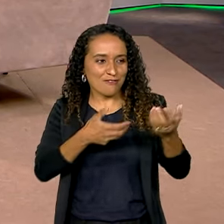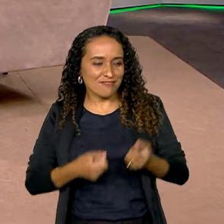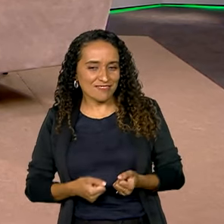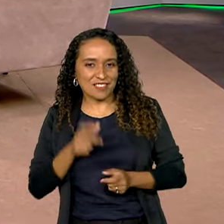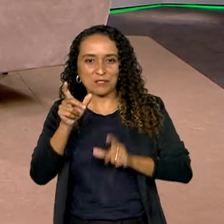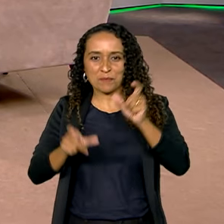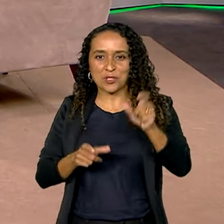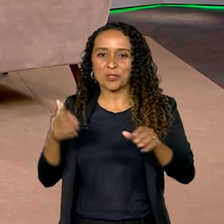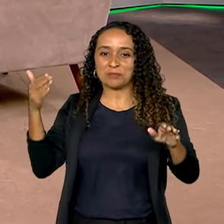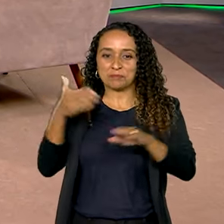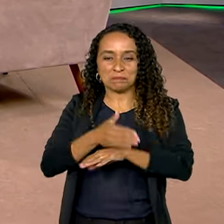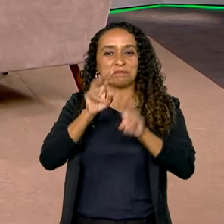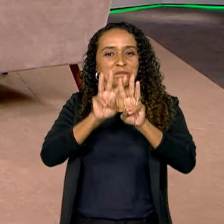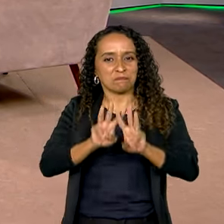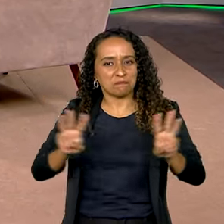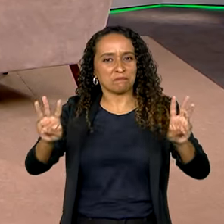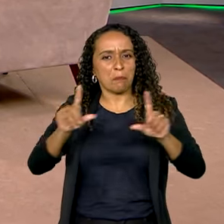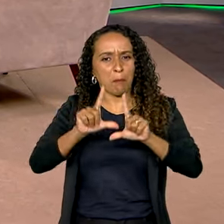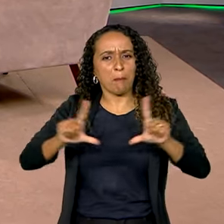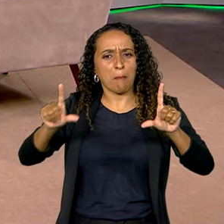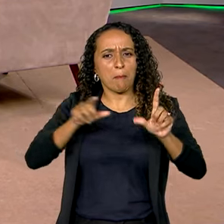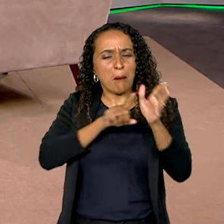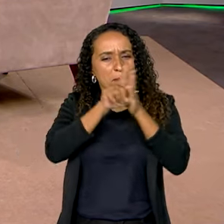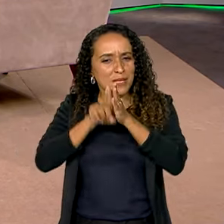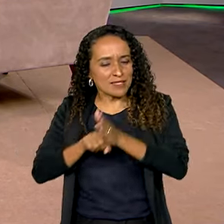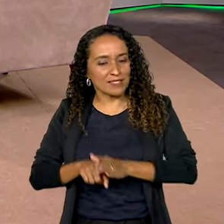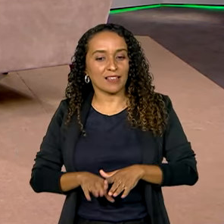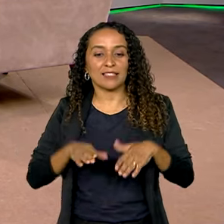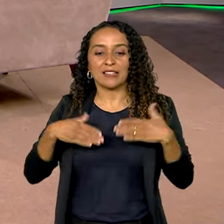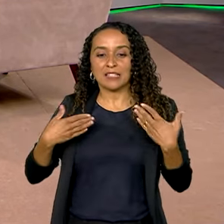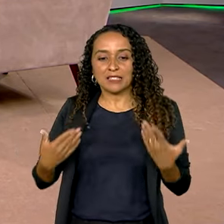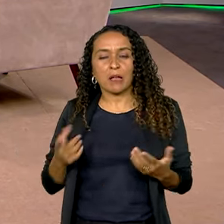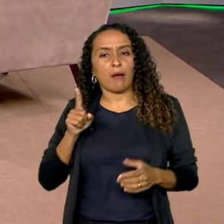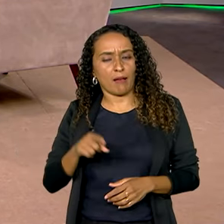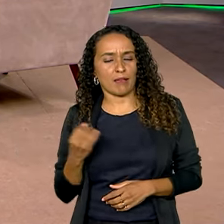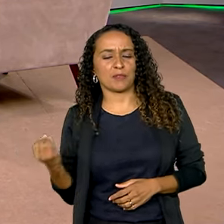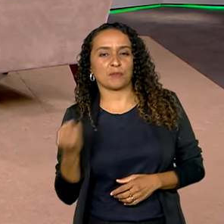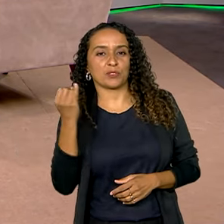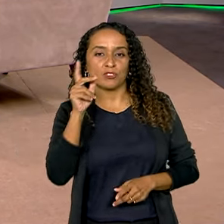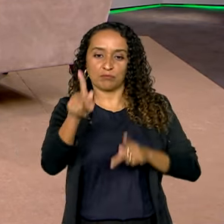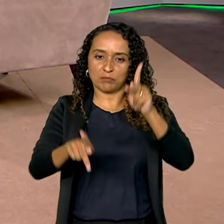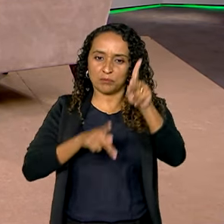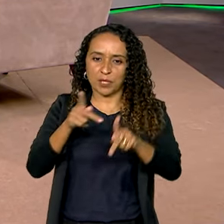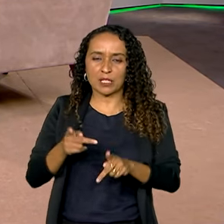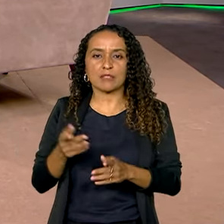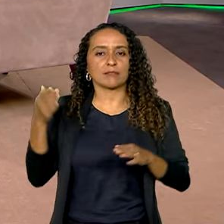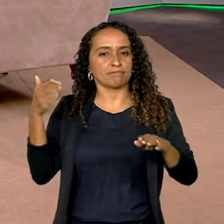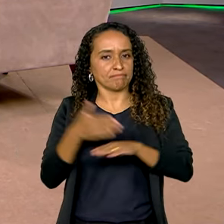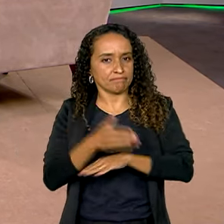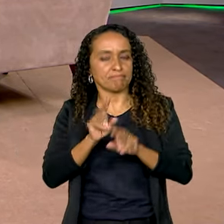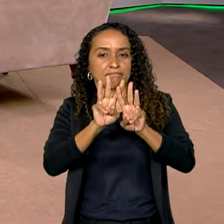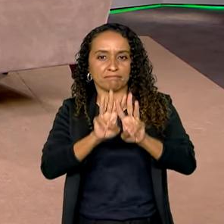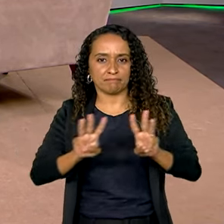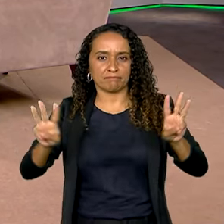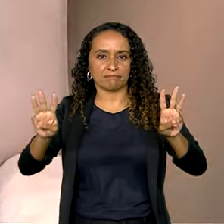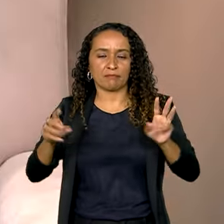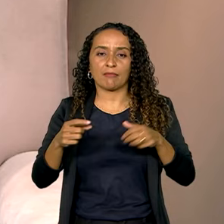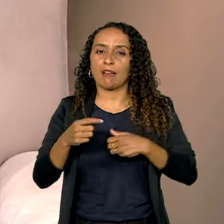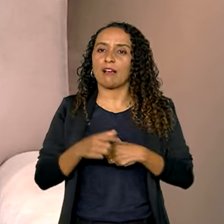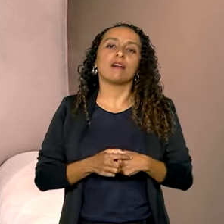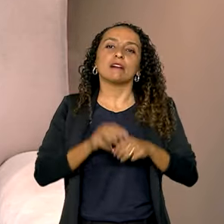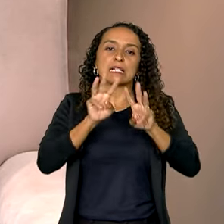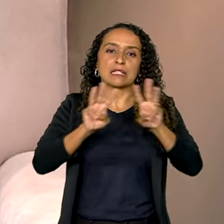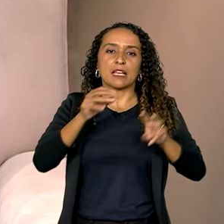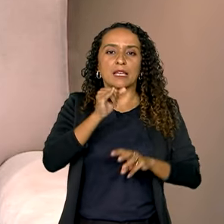entrar na plataforma, para pesquisar ali? Então, é super importante que a população acesse a plataforma pelo site do